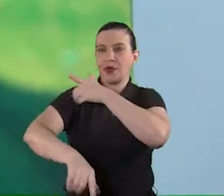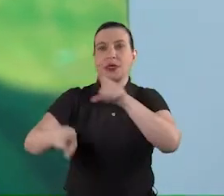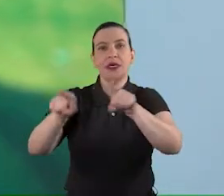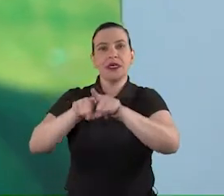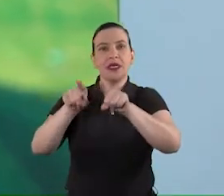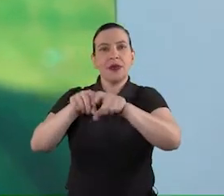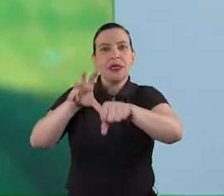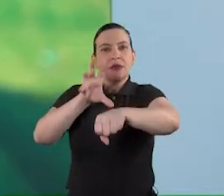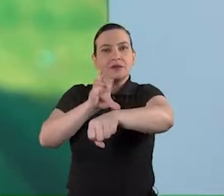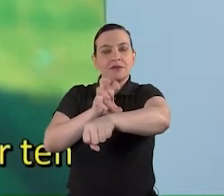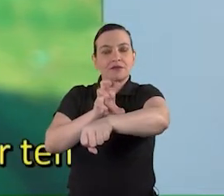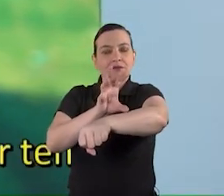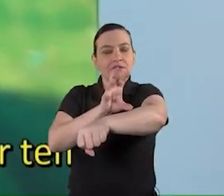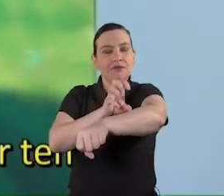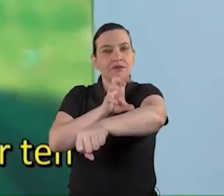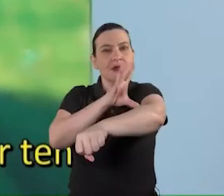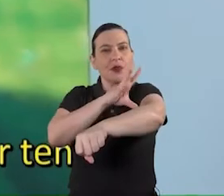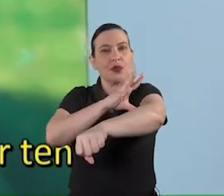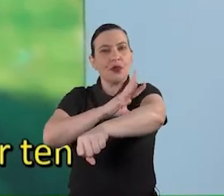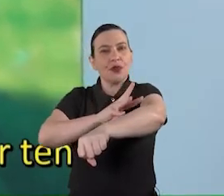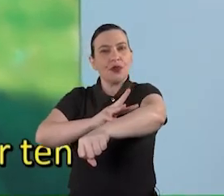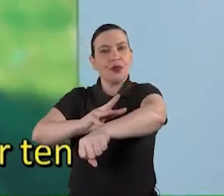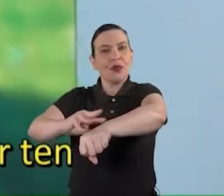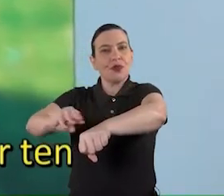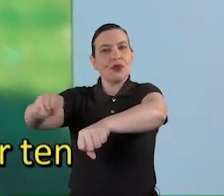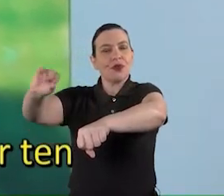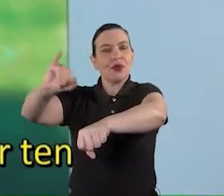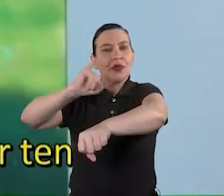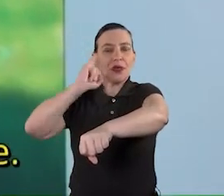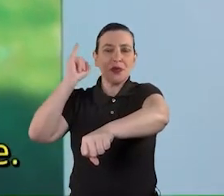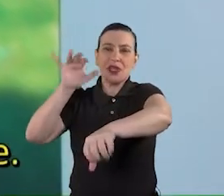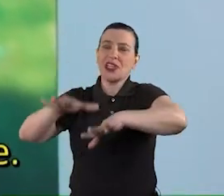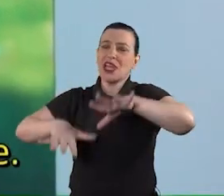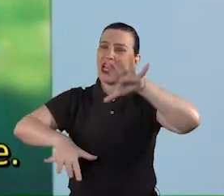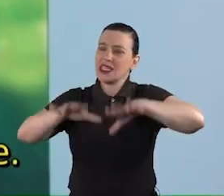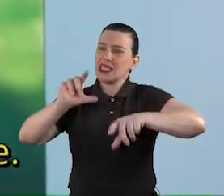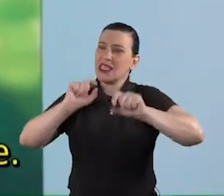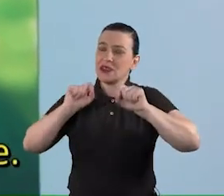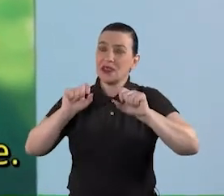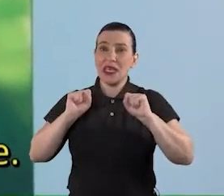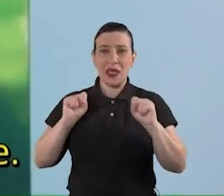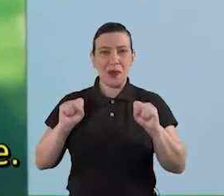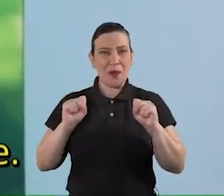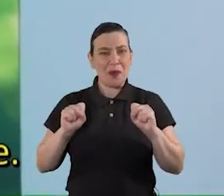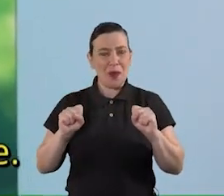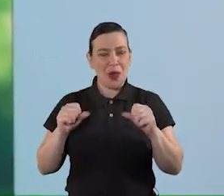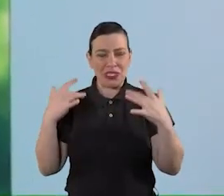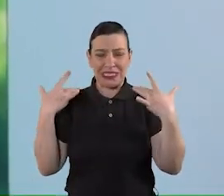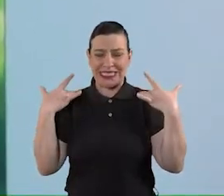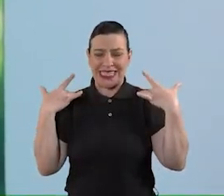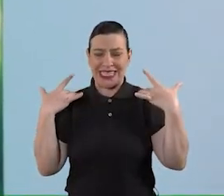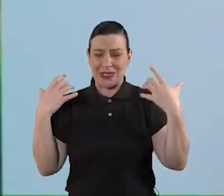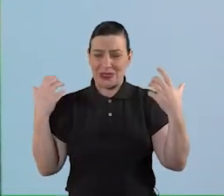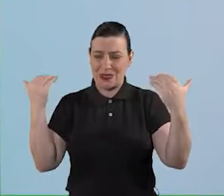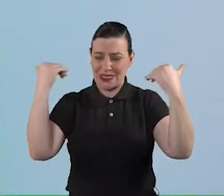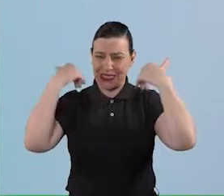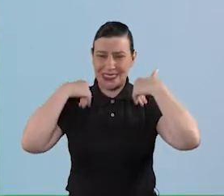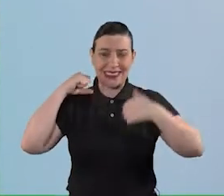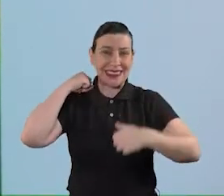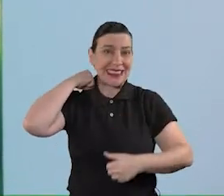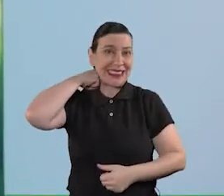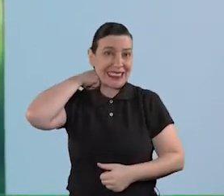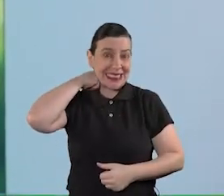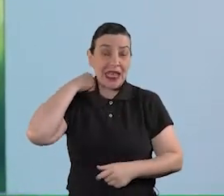dos tecidos é igualmente importante uma vez que os tecidos irritados podem ficar tensos e dar uma sensação de muito estresse outra